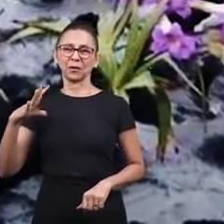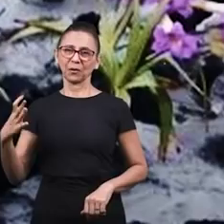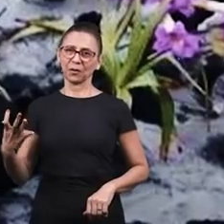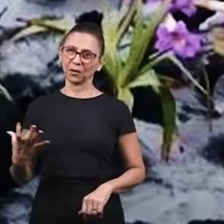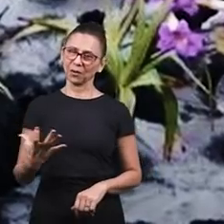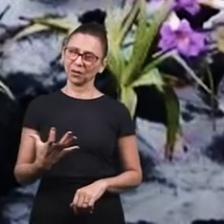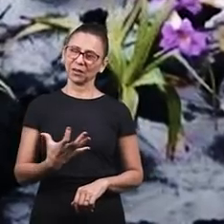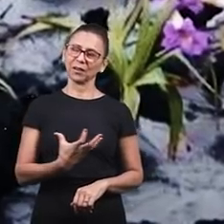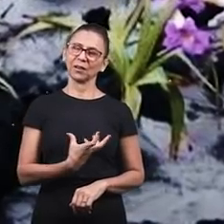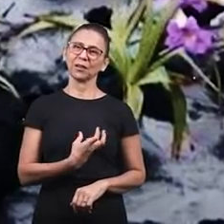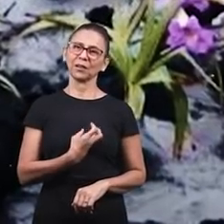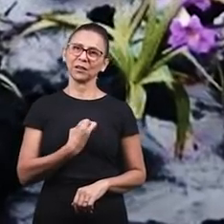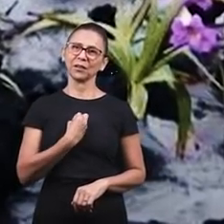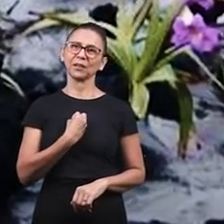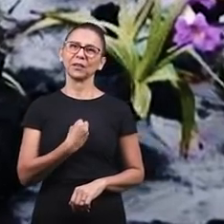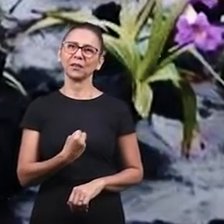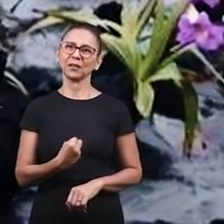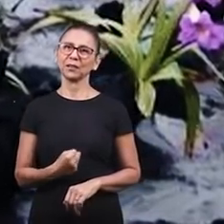Amor